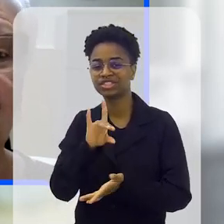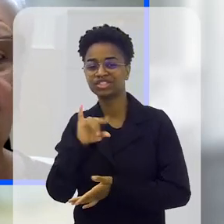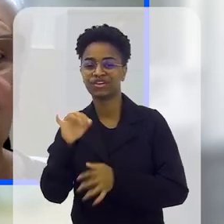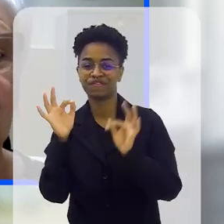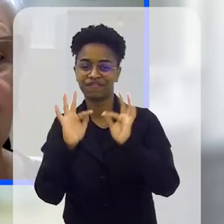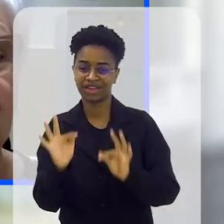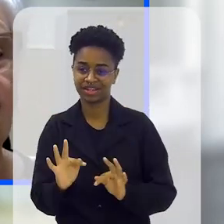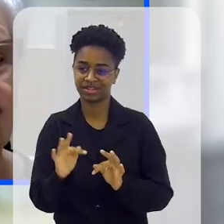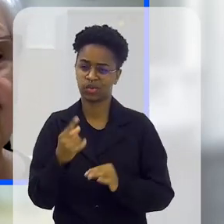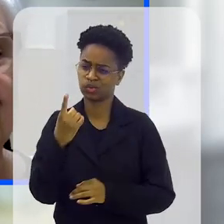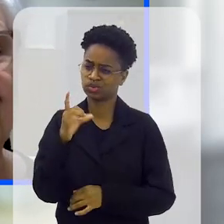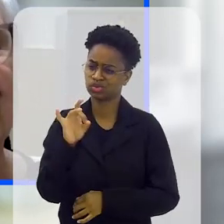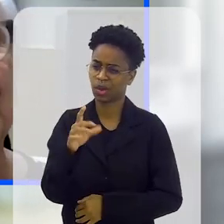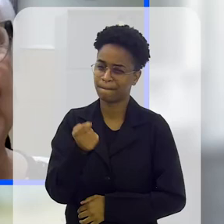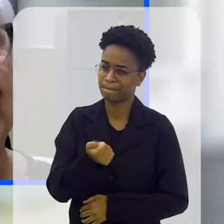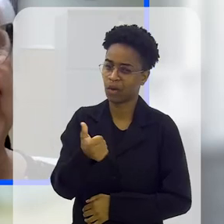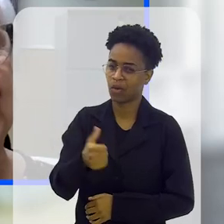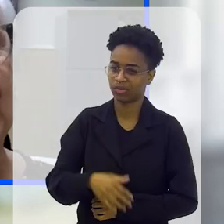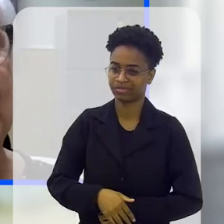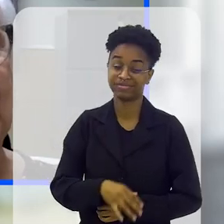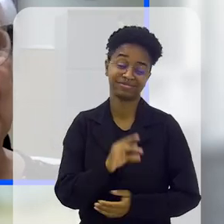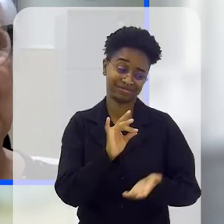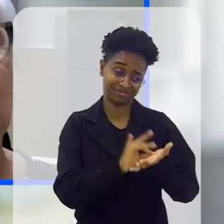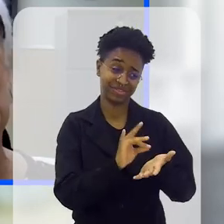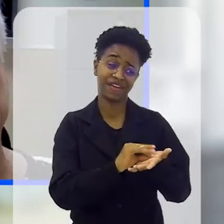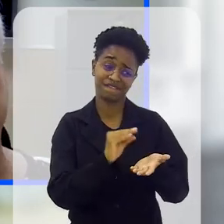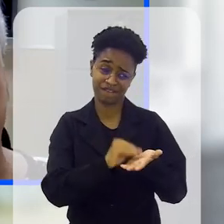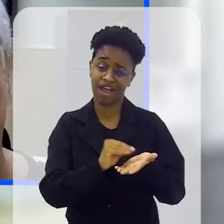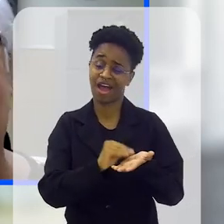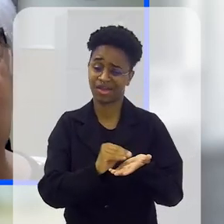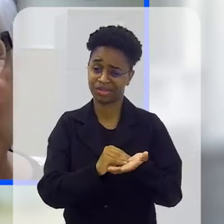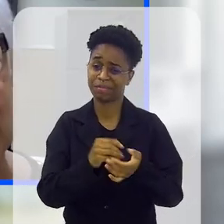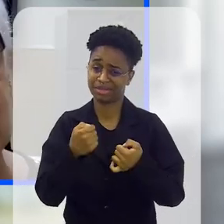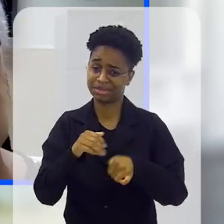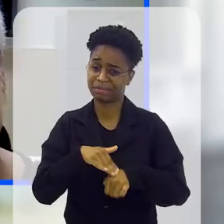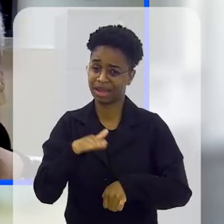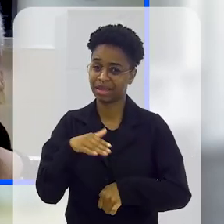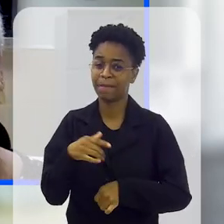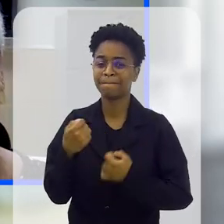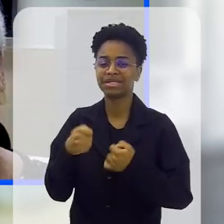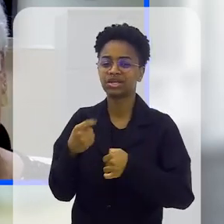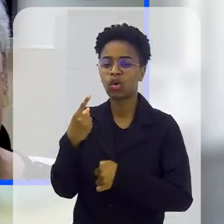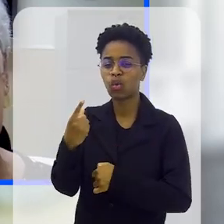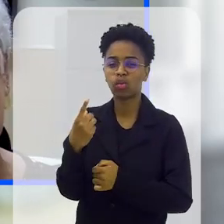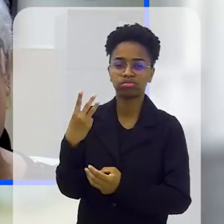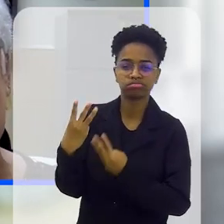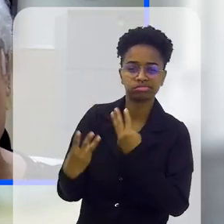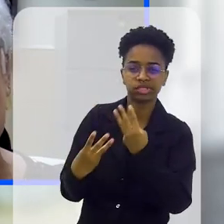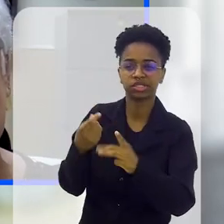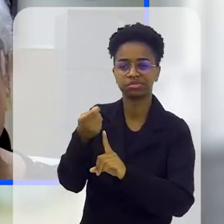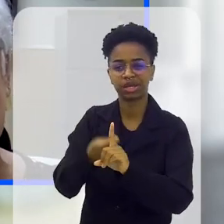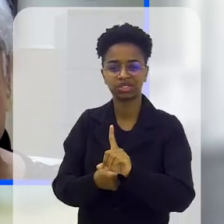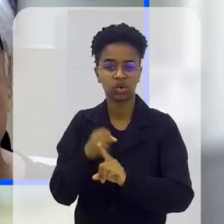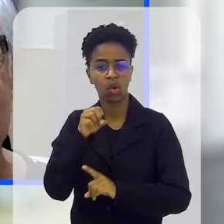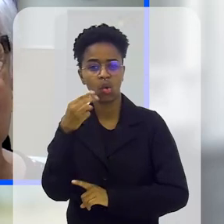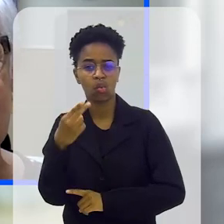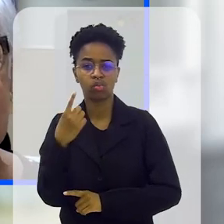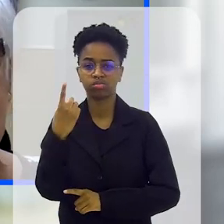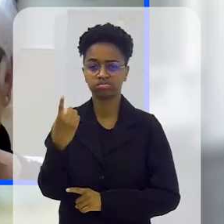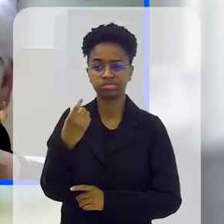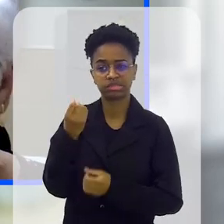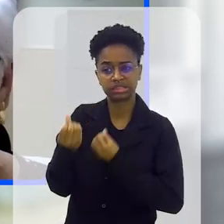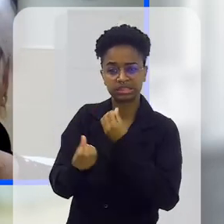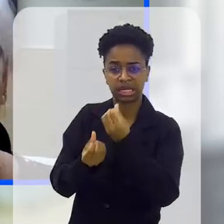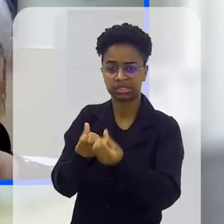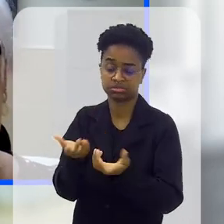MacDias felizes, né? Um dia só por ano é pouco, né, dona Sônia? Pois é, faltava mais. Podia um por trimestre, né? Pelo